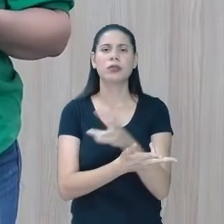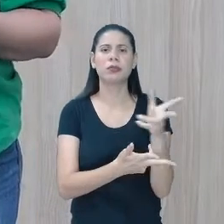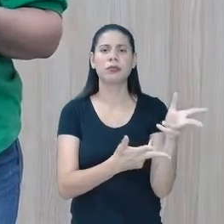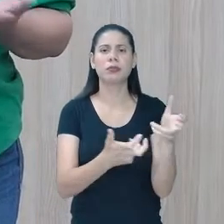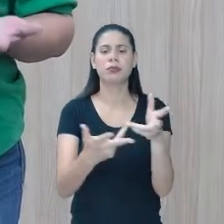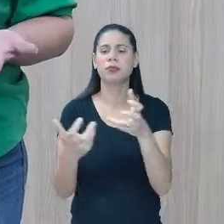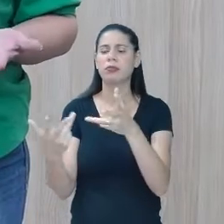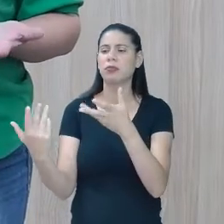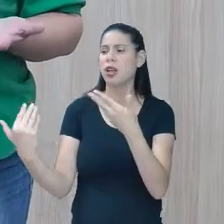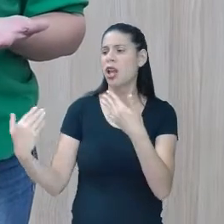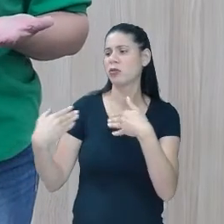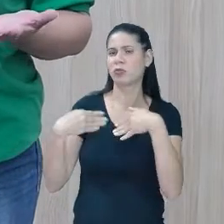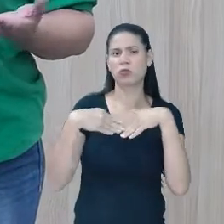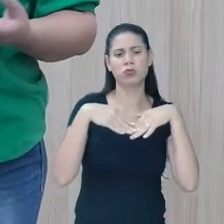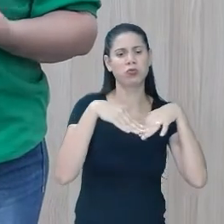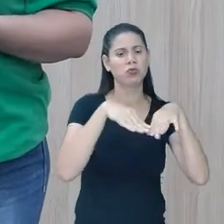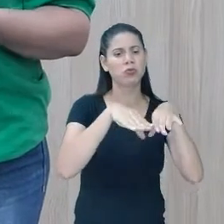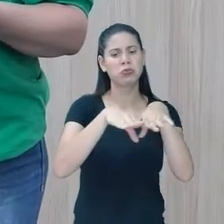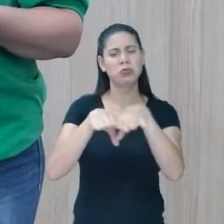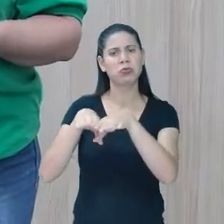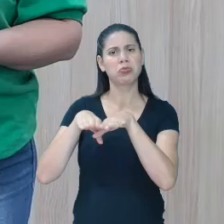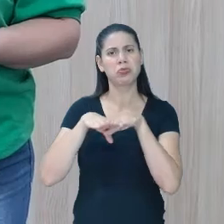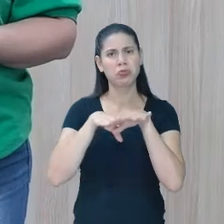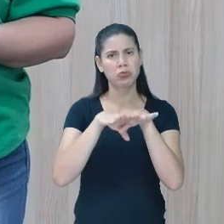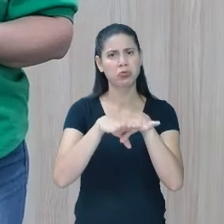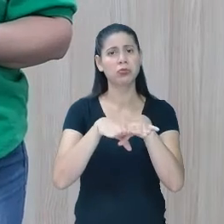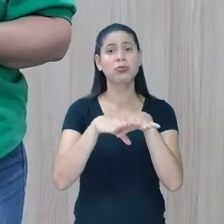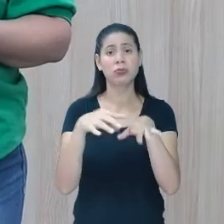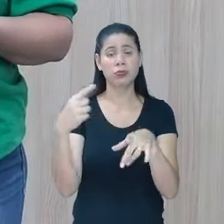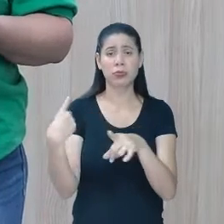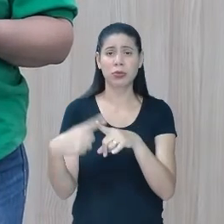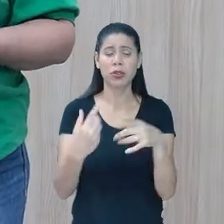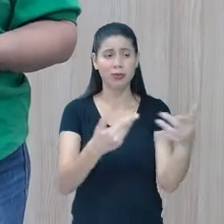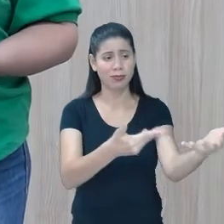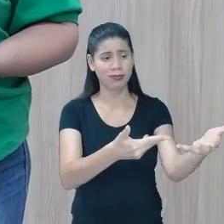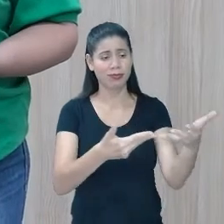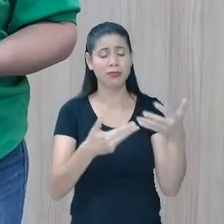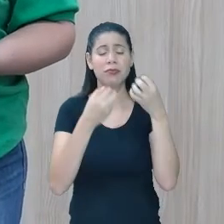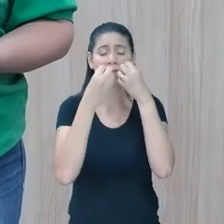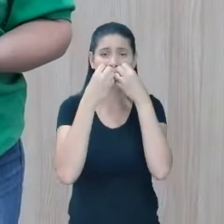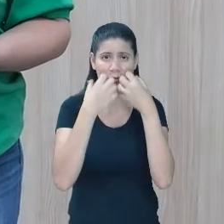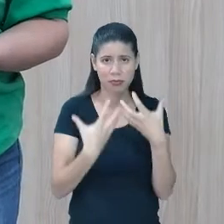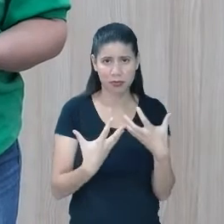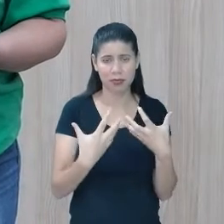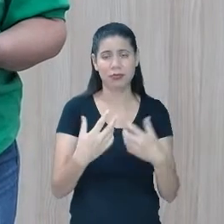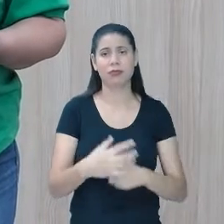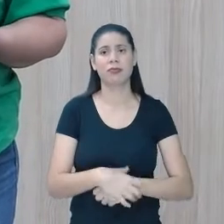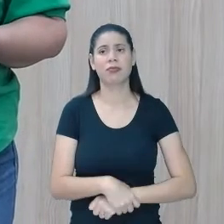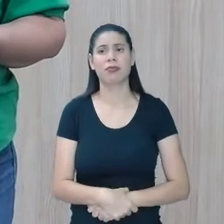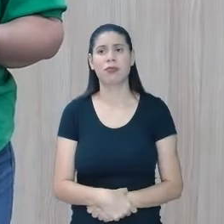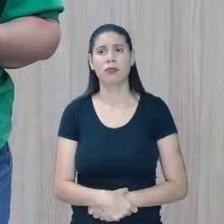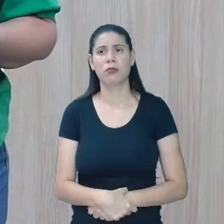que ele é igual aos outros. que ele está sendo bem acolhido e que ele é bem recebido ali.